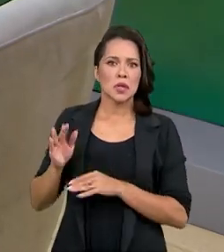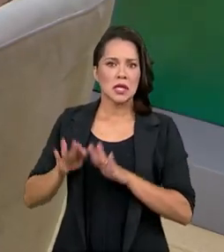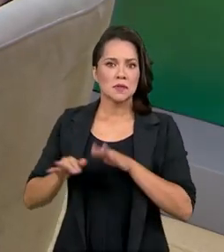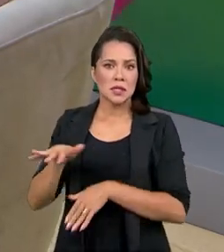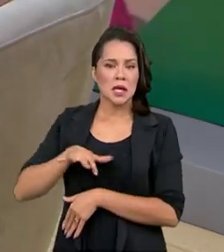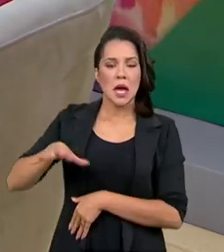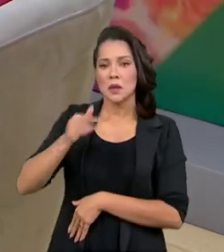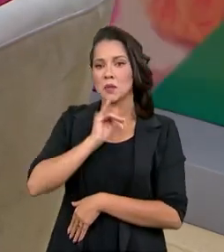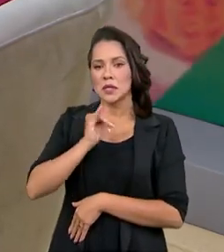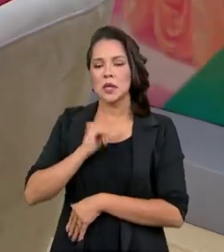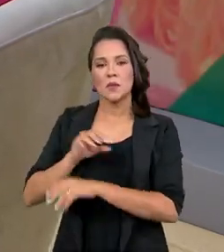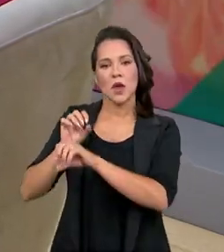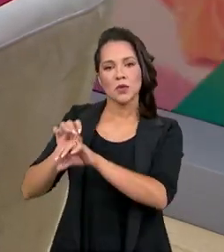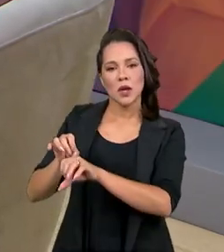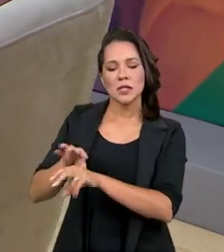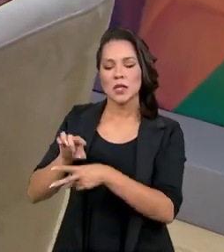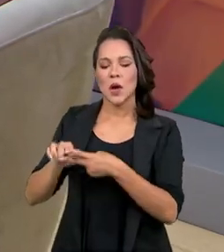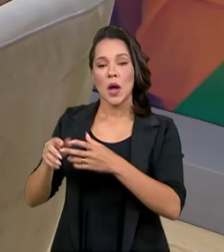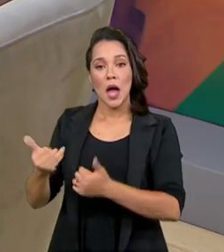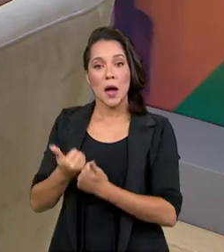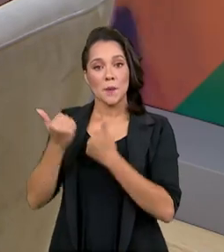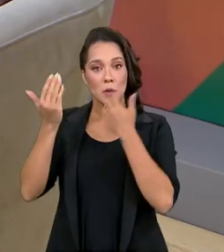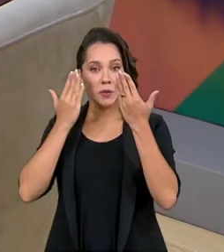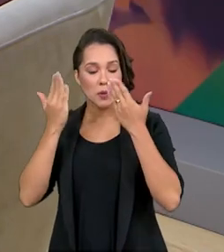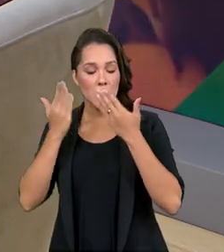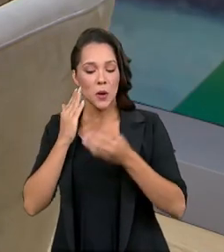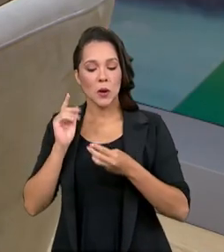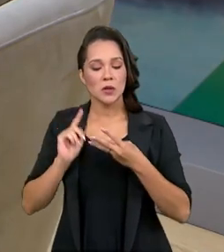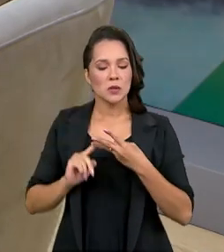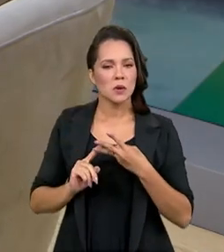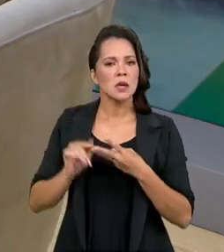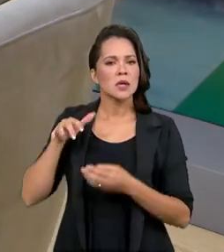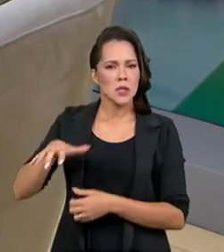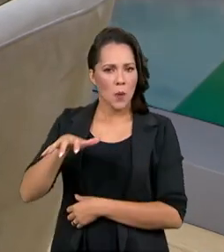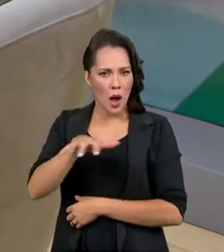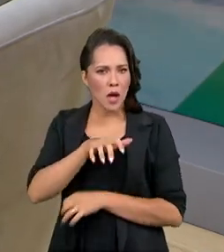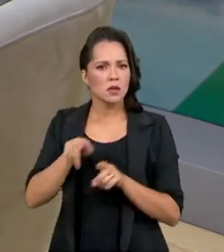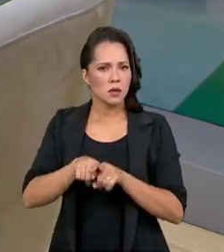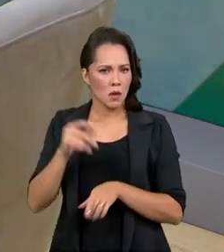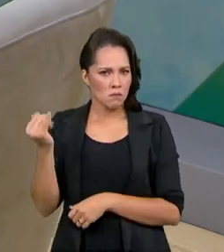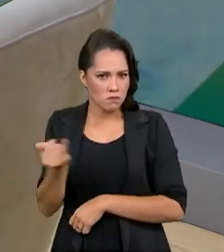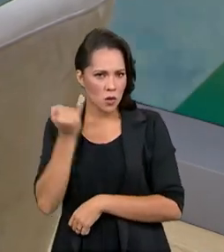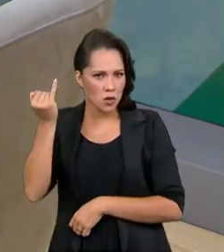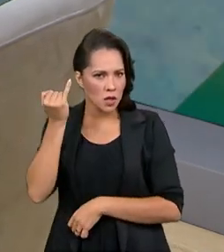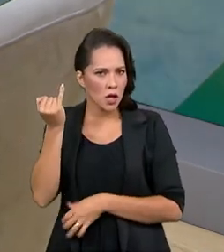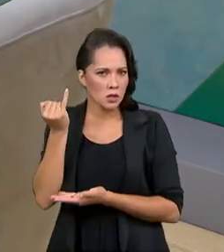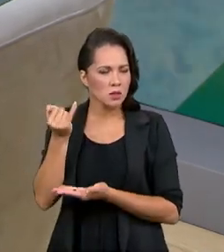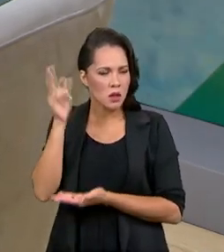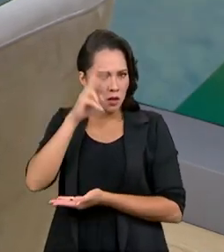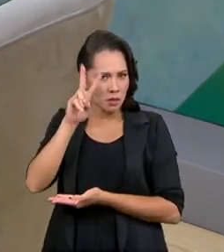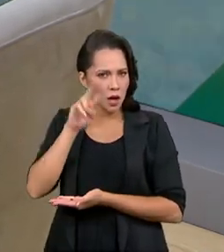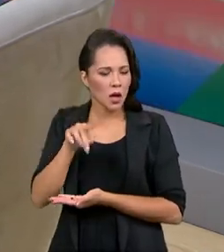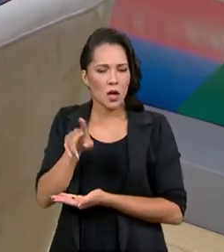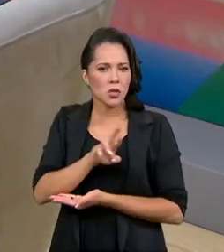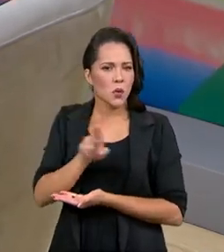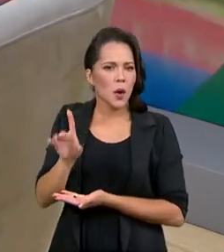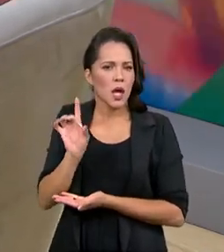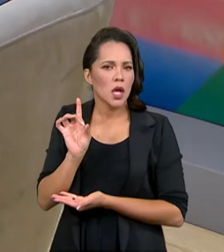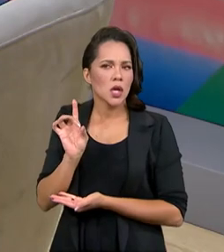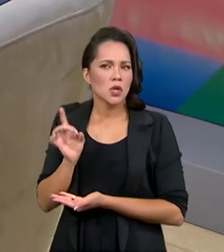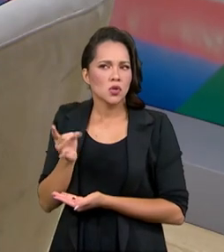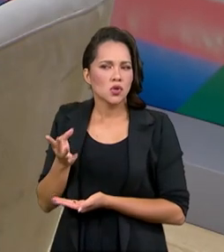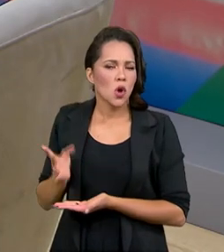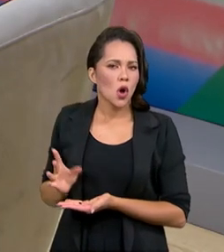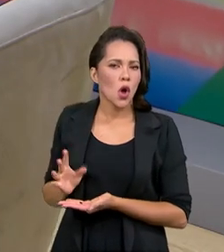em áreas como educação, apoio psicológico, são áreas também fundamentais e é importante lembrar isso. Não necessariamente